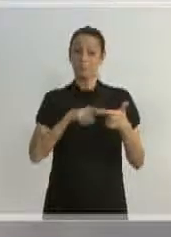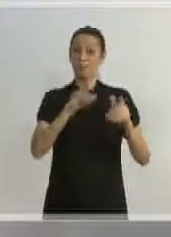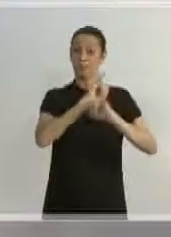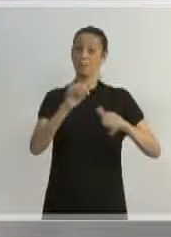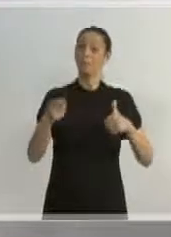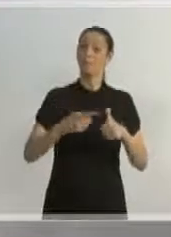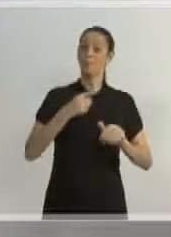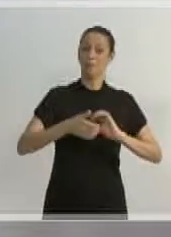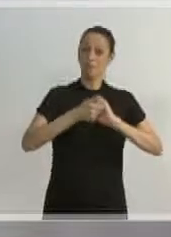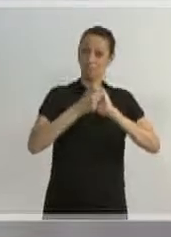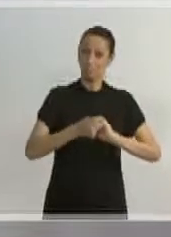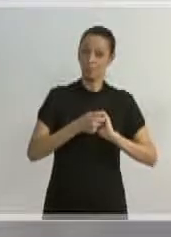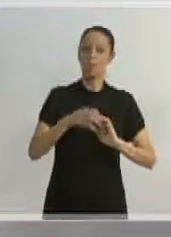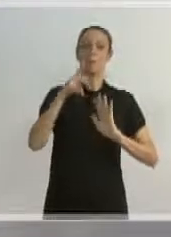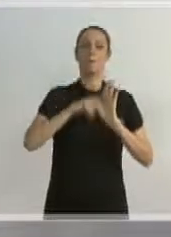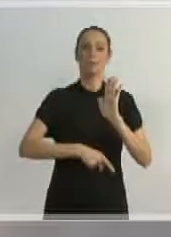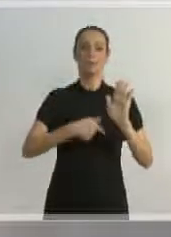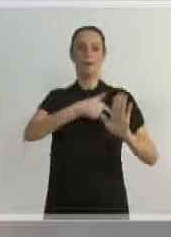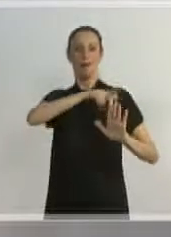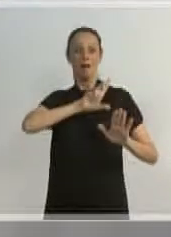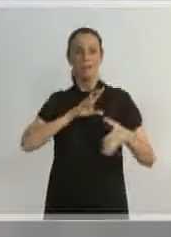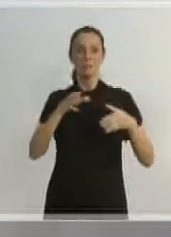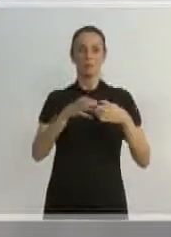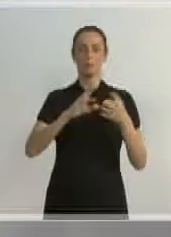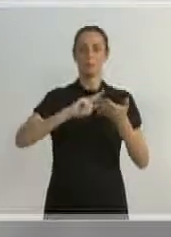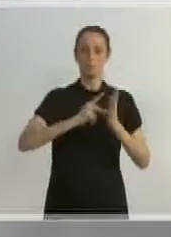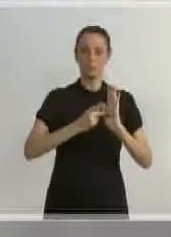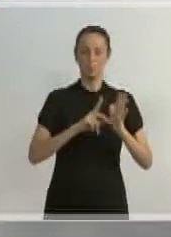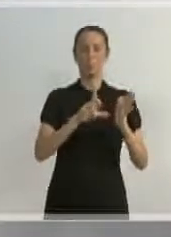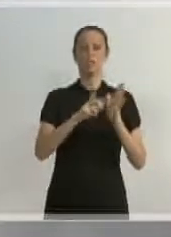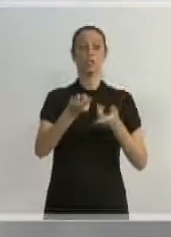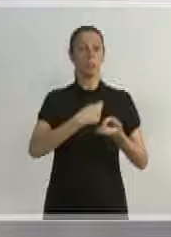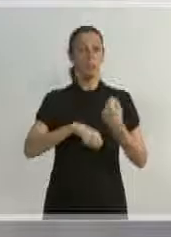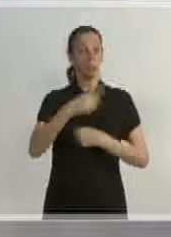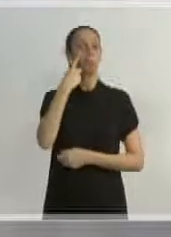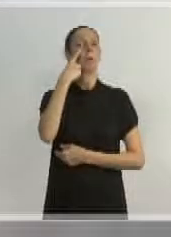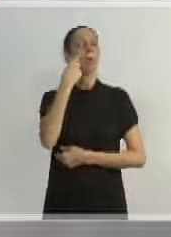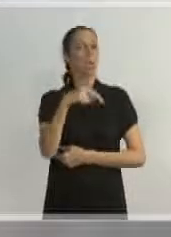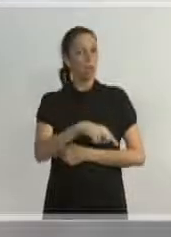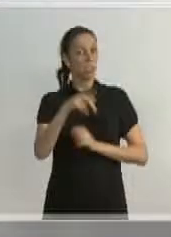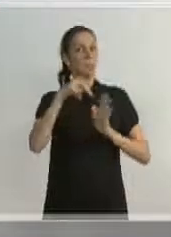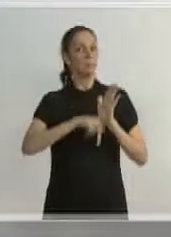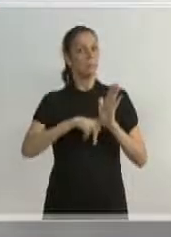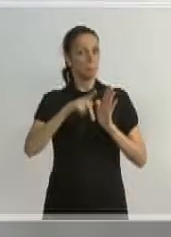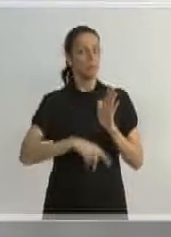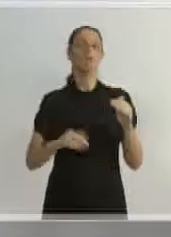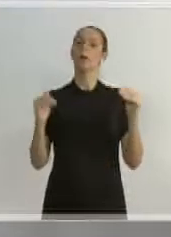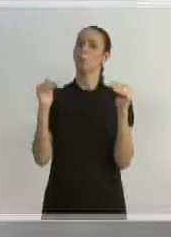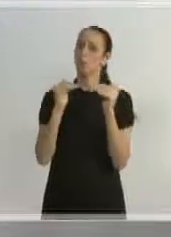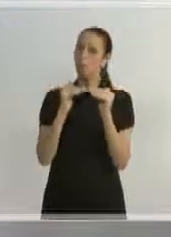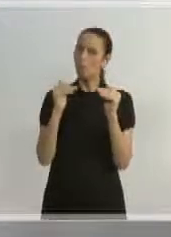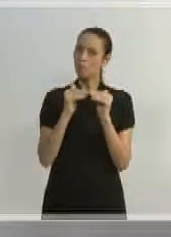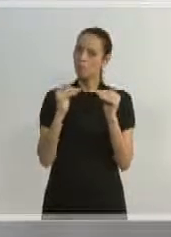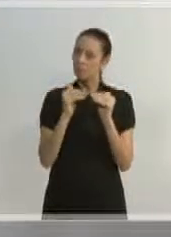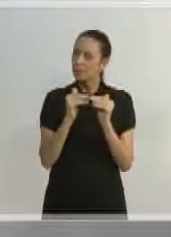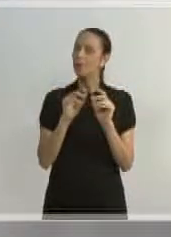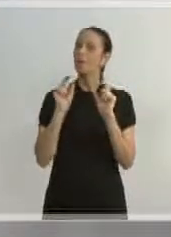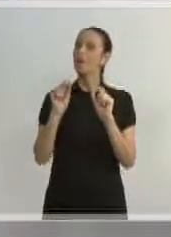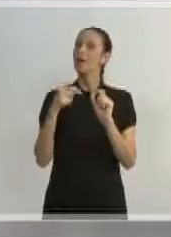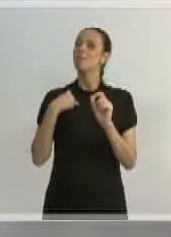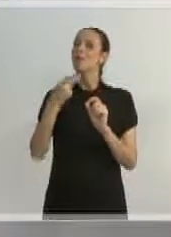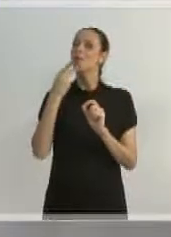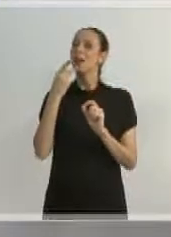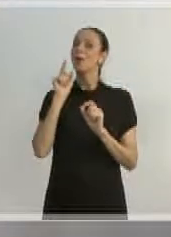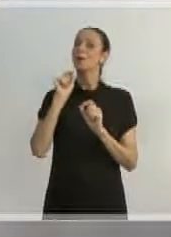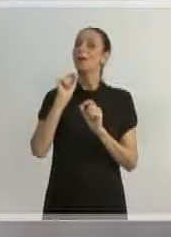parabenizando pelo projeto apresentado pelo CIN de Lojas, um projeto muito interessante e que tem muito a ver com uma questão que eu vou falar desse